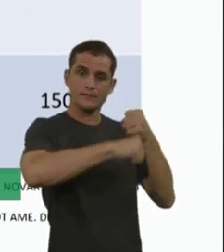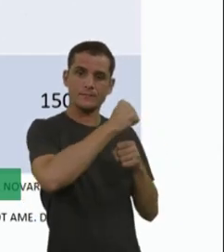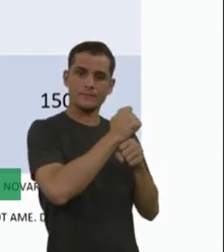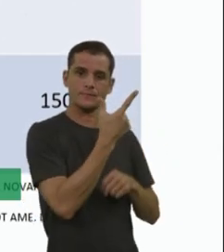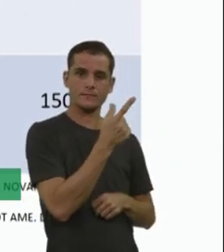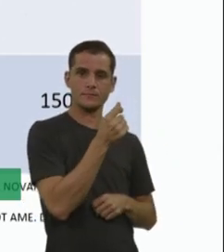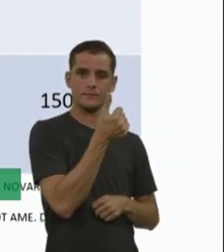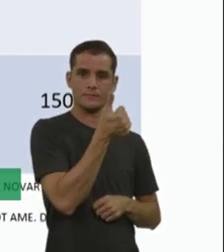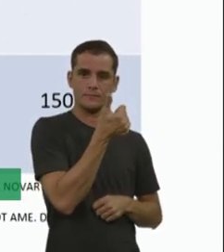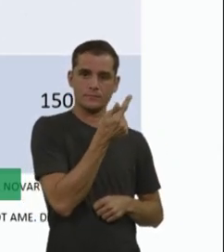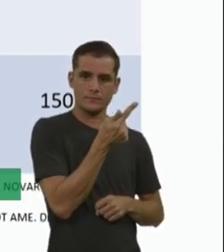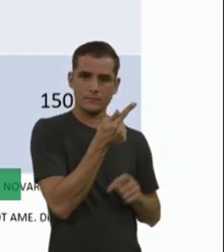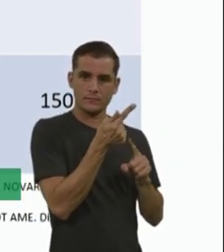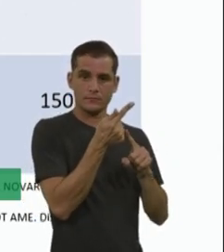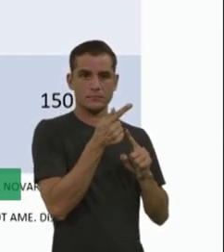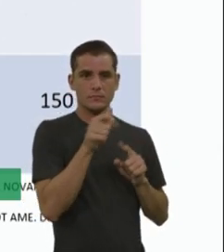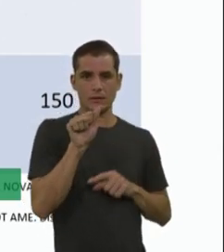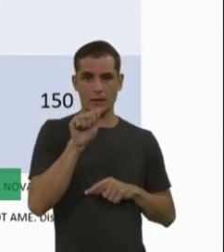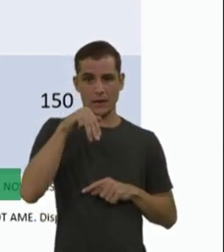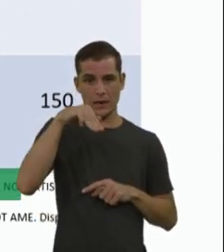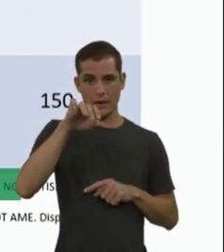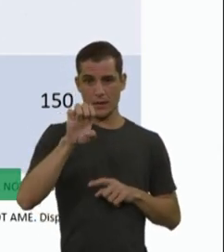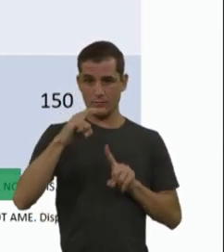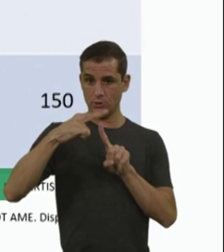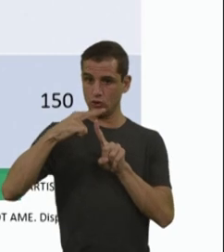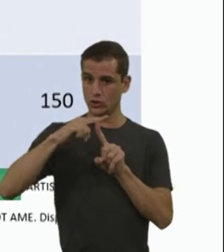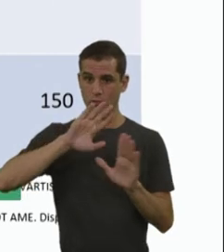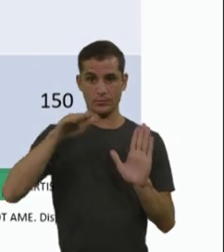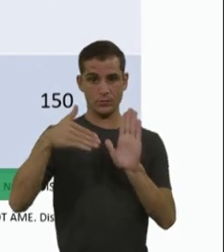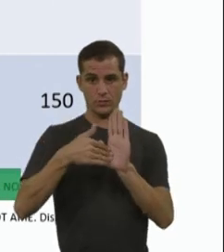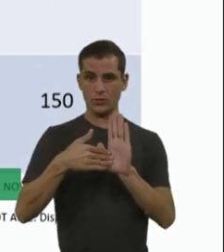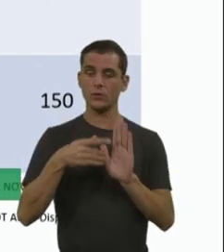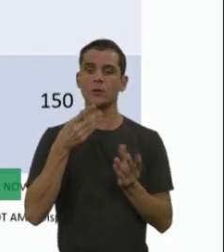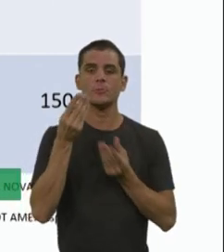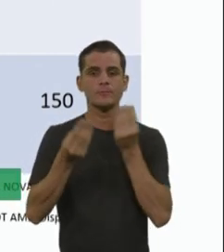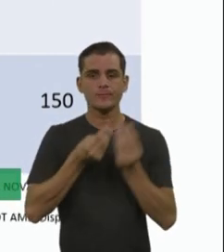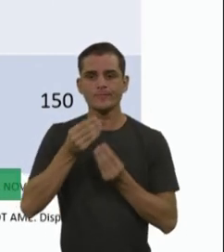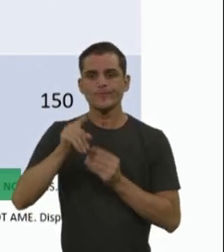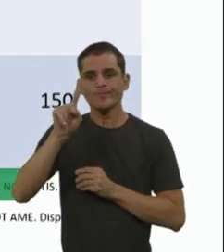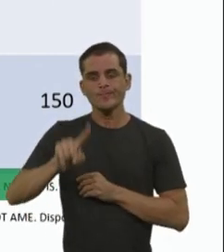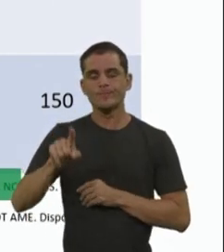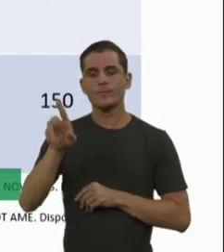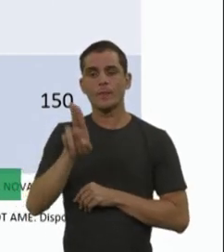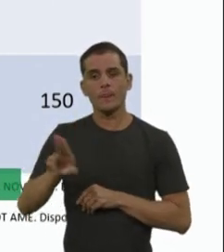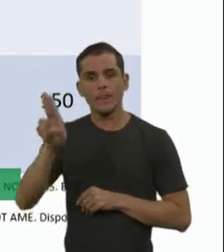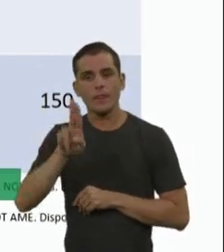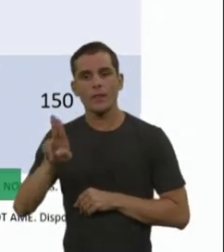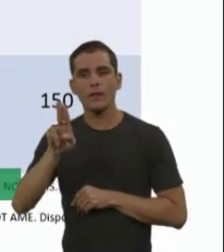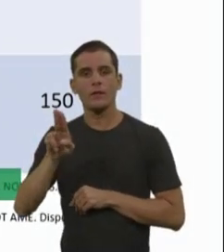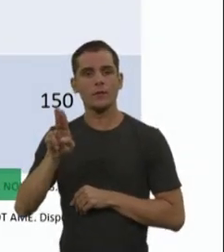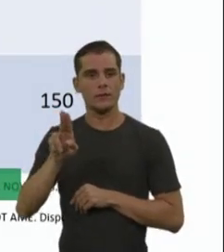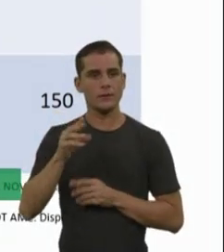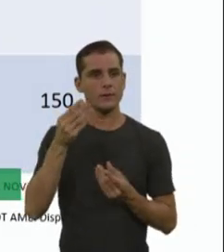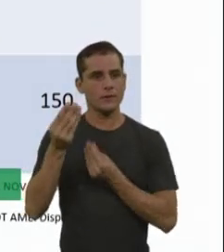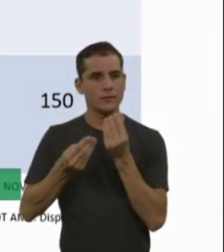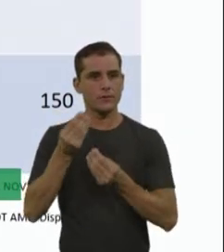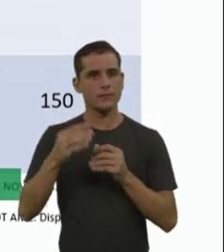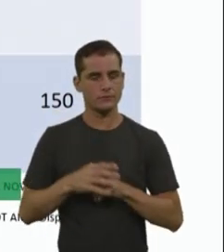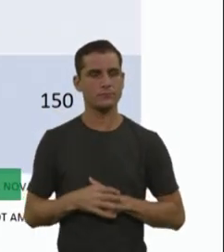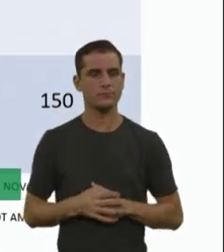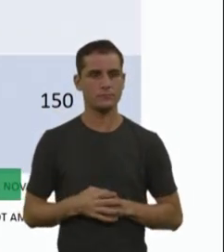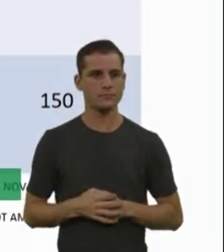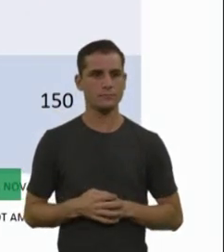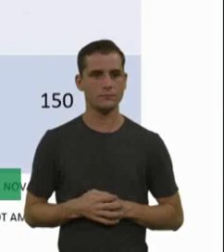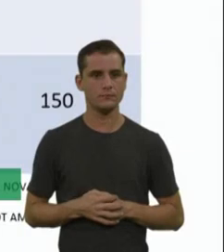tipos de AME. Então, como a gente falou, ele é um olígono protídeo antissens que vai agir no SMN2. Como é que a gente aplica o